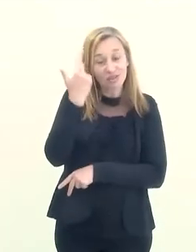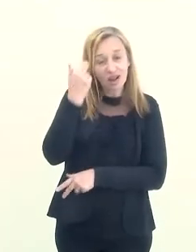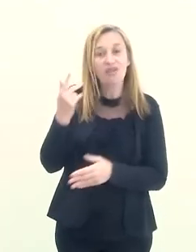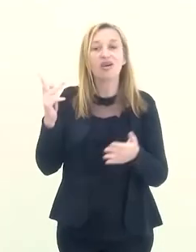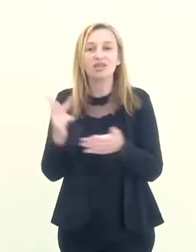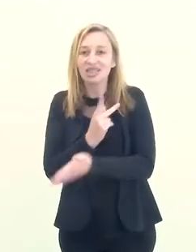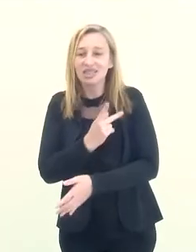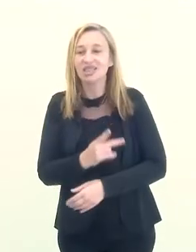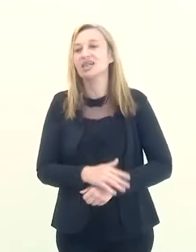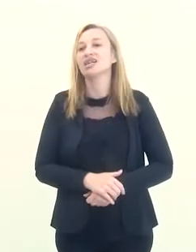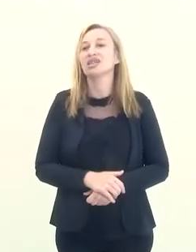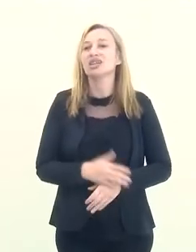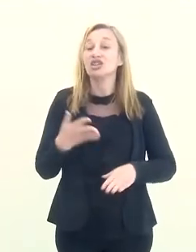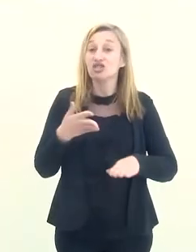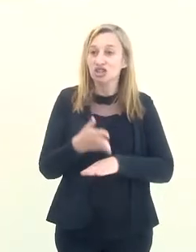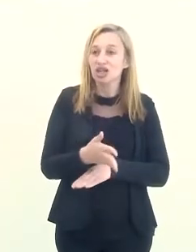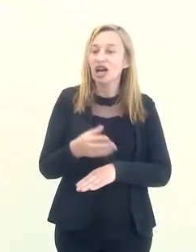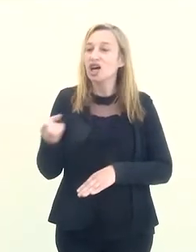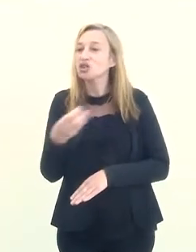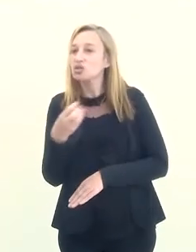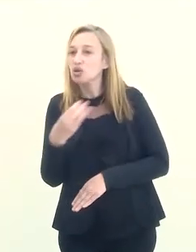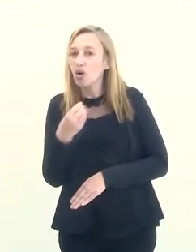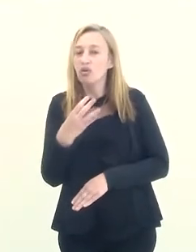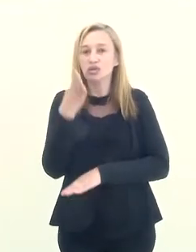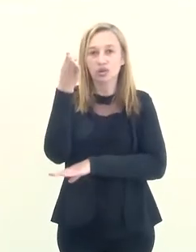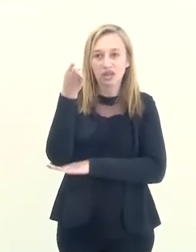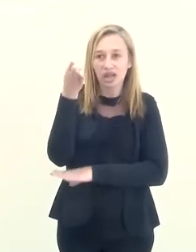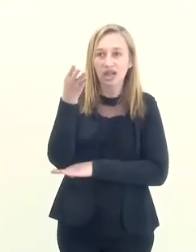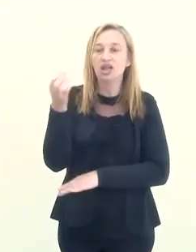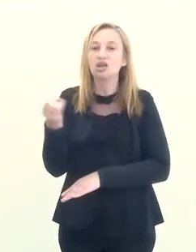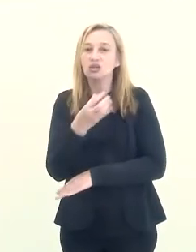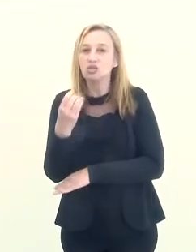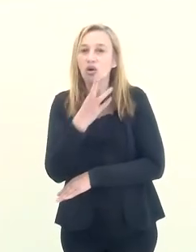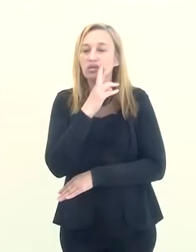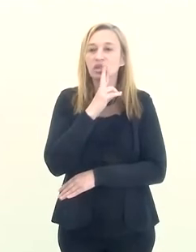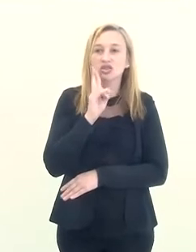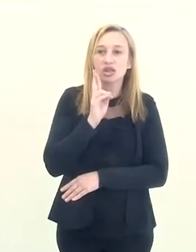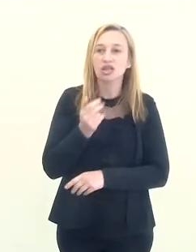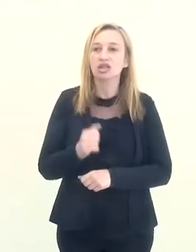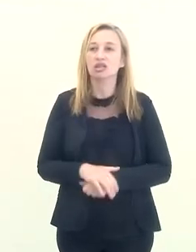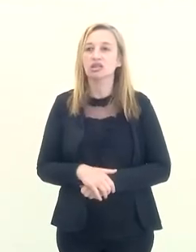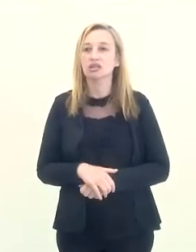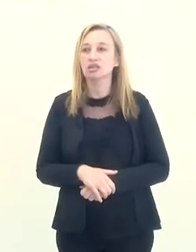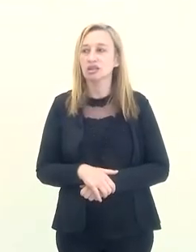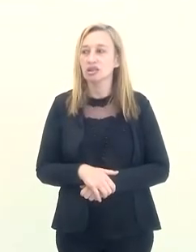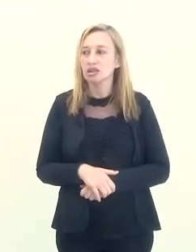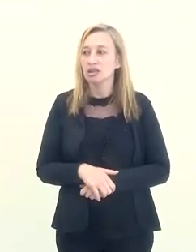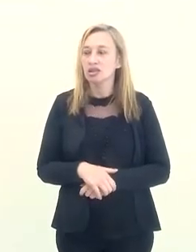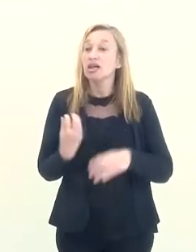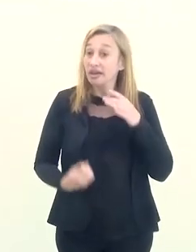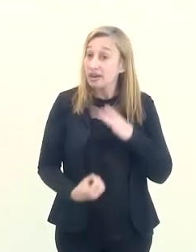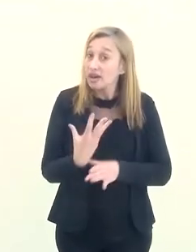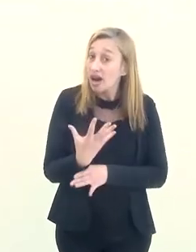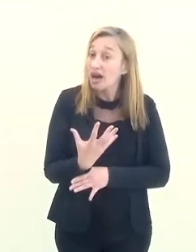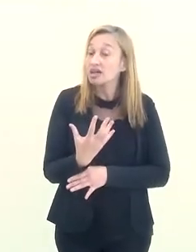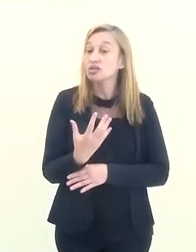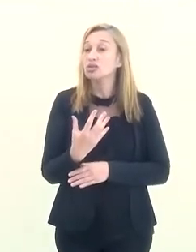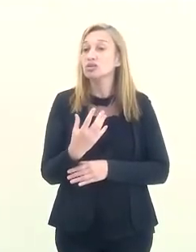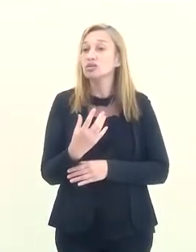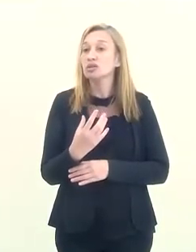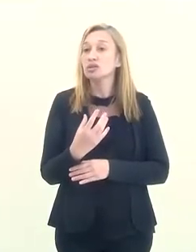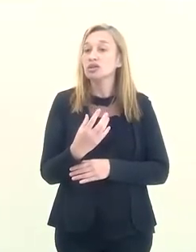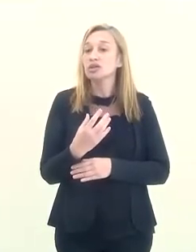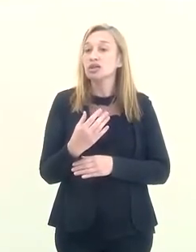acontecer, chegarão novos hotéis, novos restaurantes. E assim é criado o destino